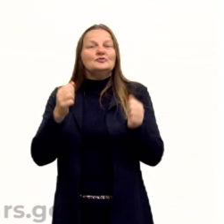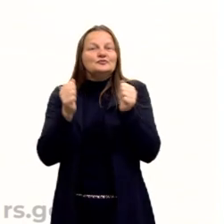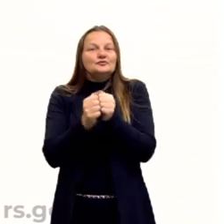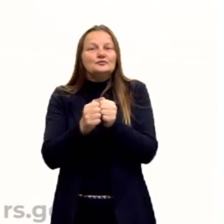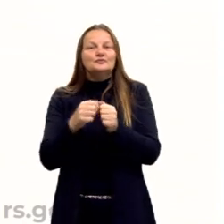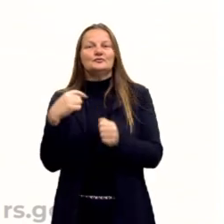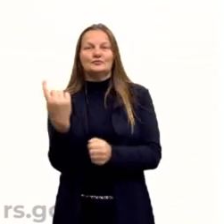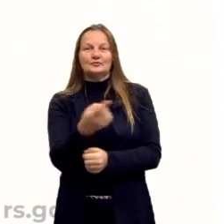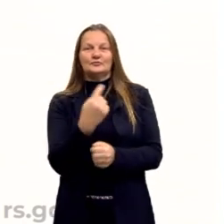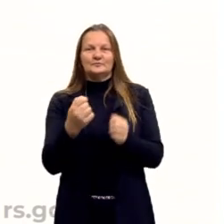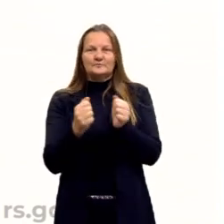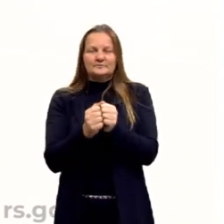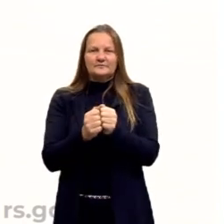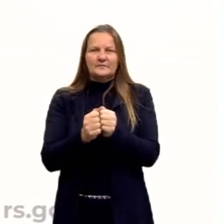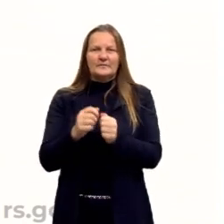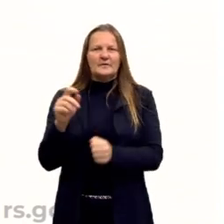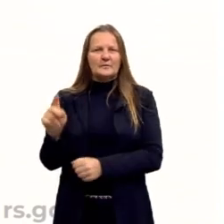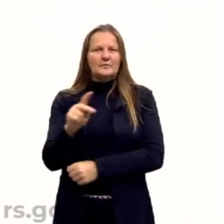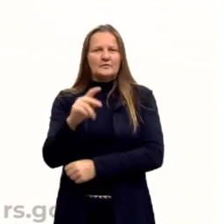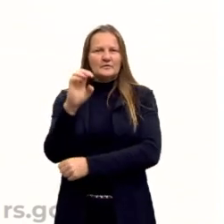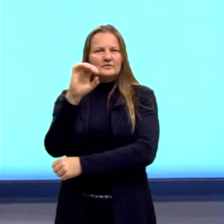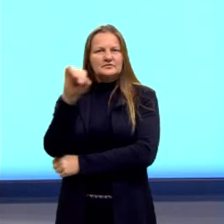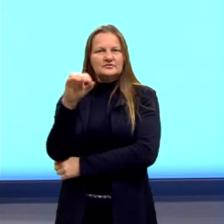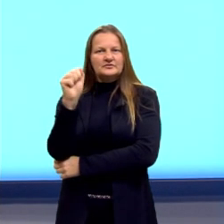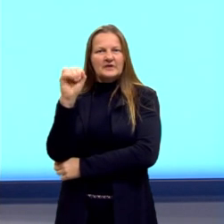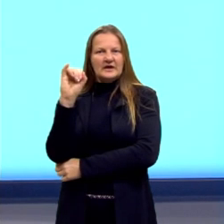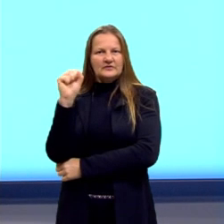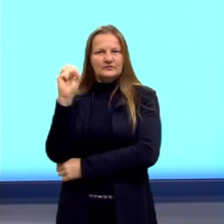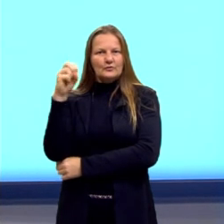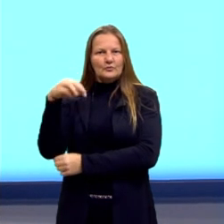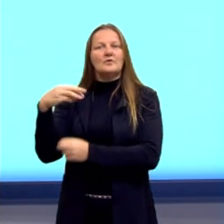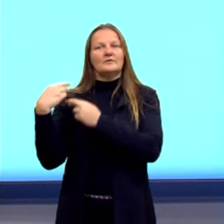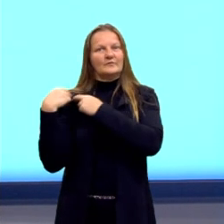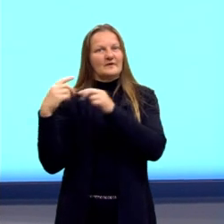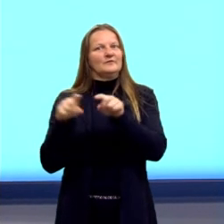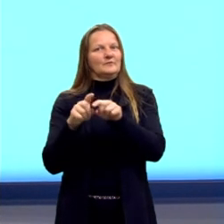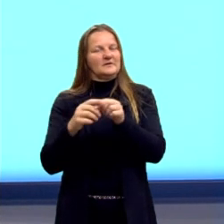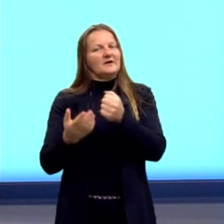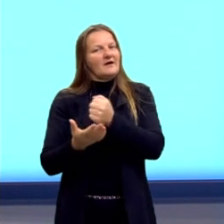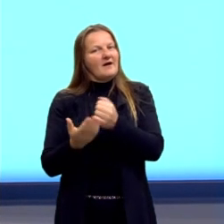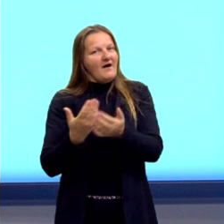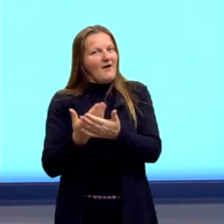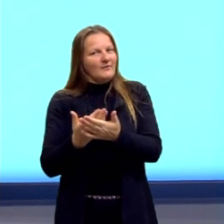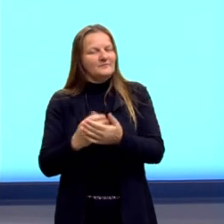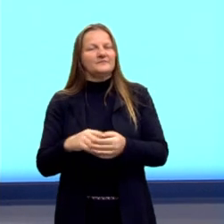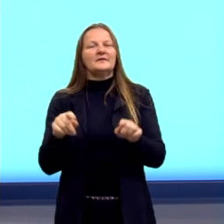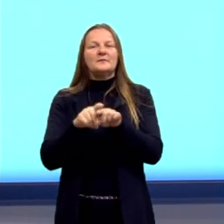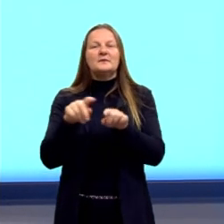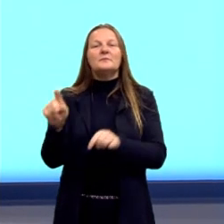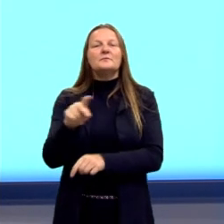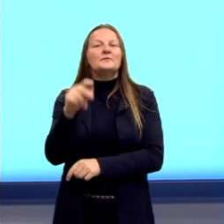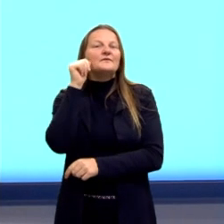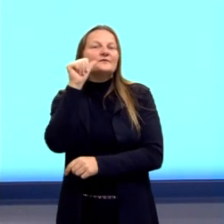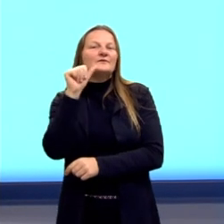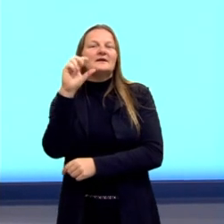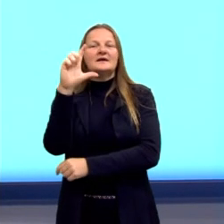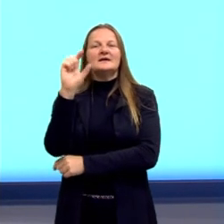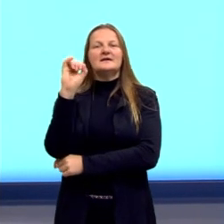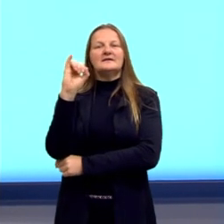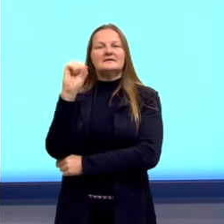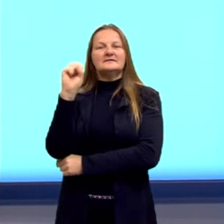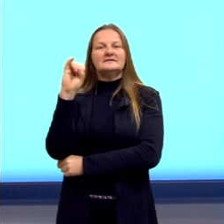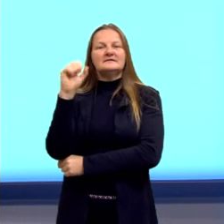comigo nessa aula está o professor Jair São Paulo Bossa, nosso curador, e também a professora Lisiane,